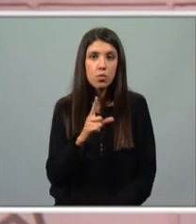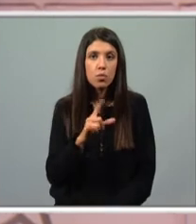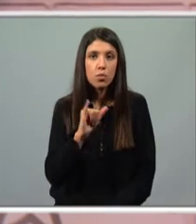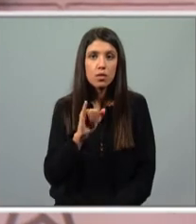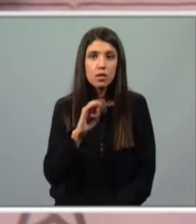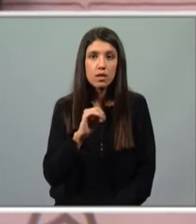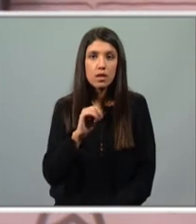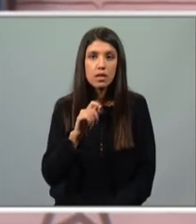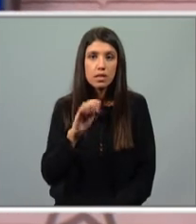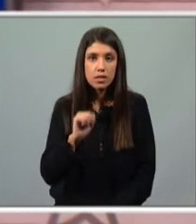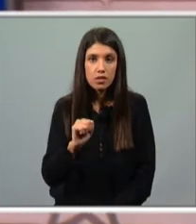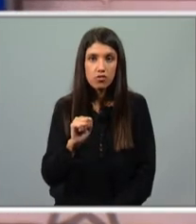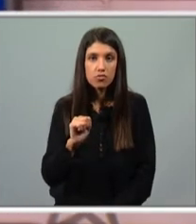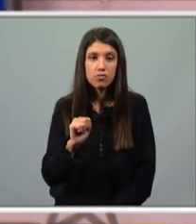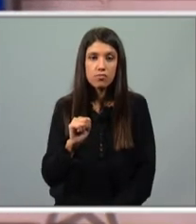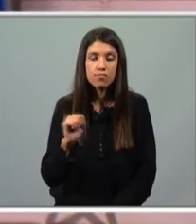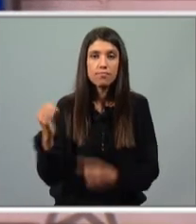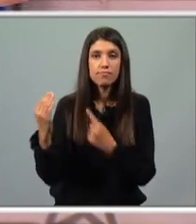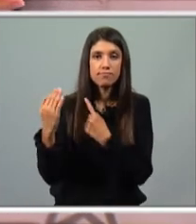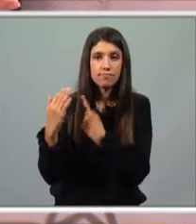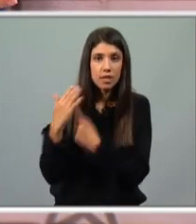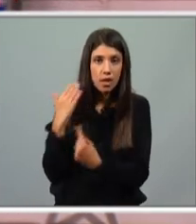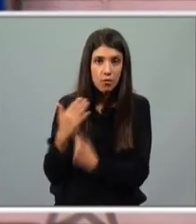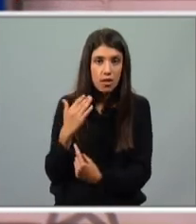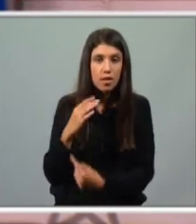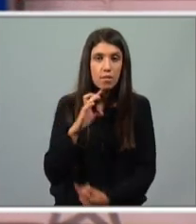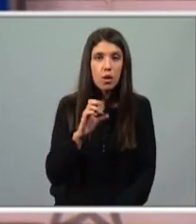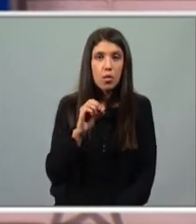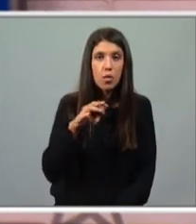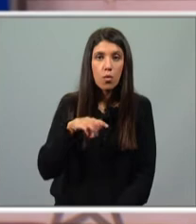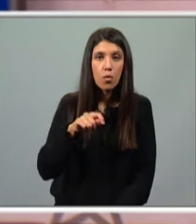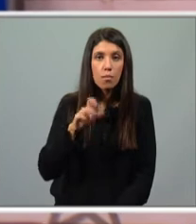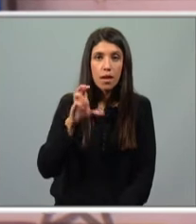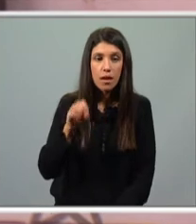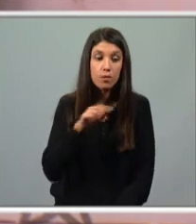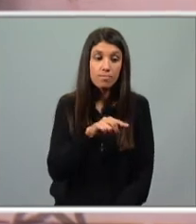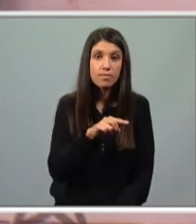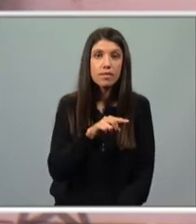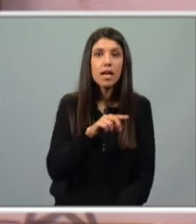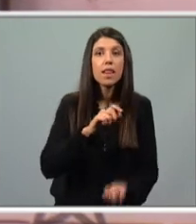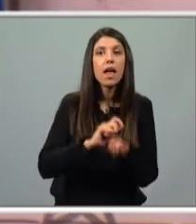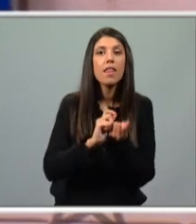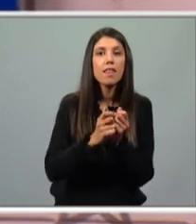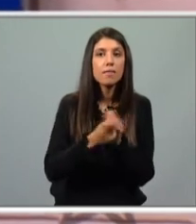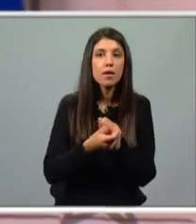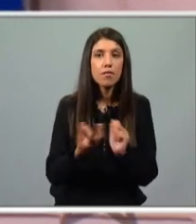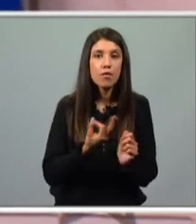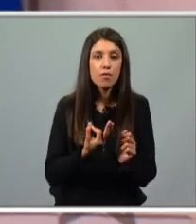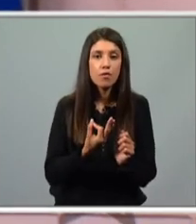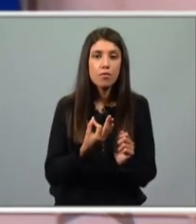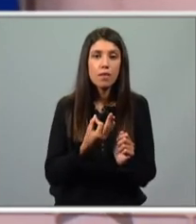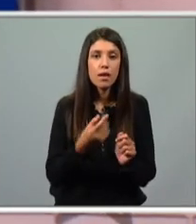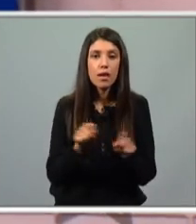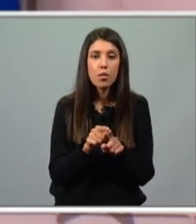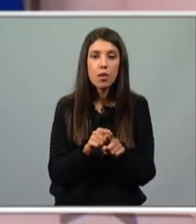inspirado na Odisseia de Homero. E Maria Alberta Meneiros fez a sua adaptação para ser mais fácil para ti,